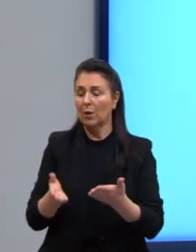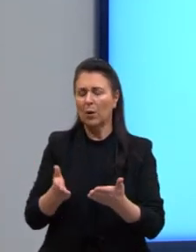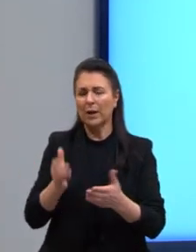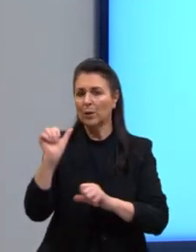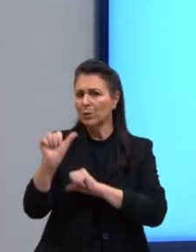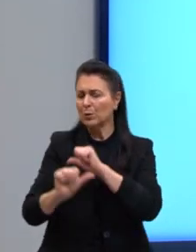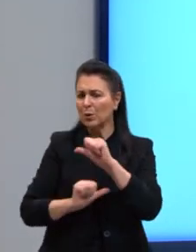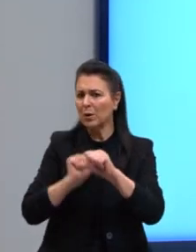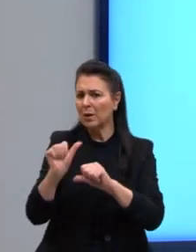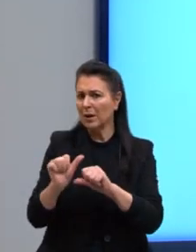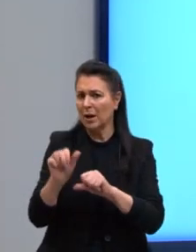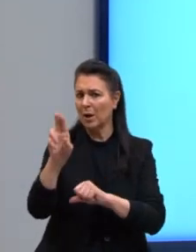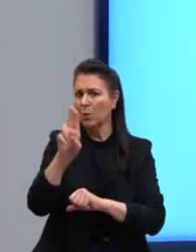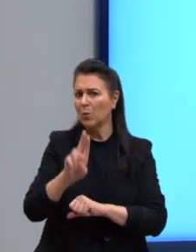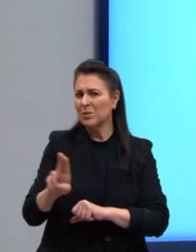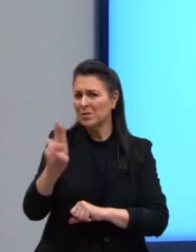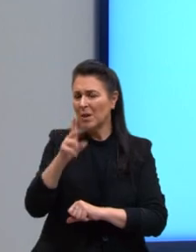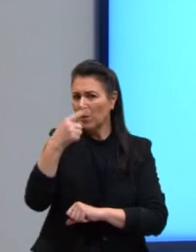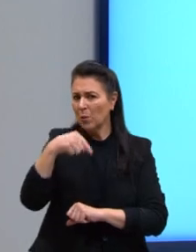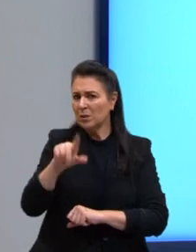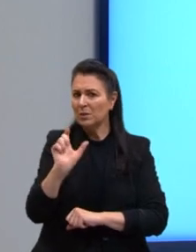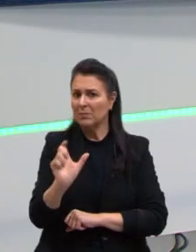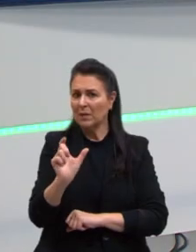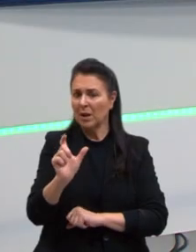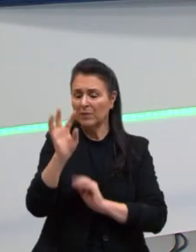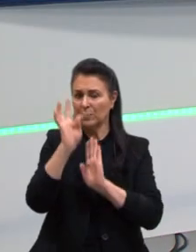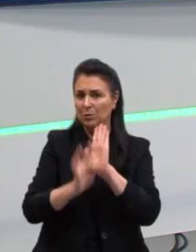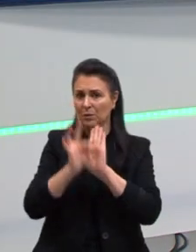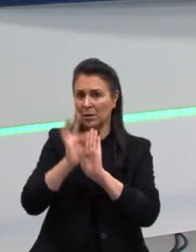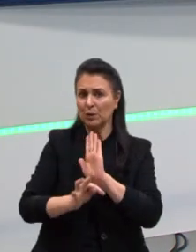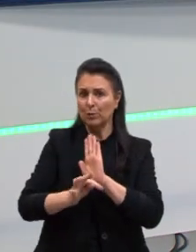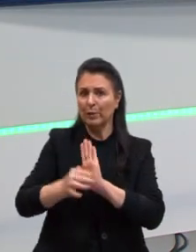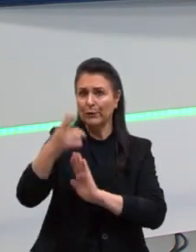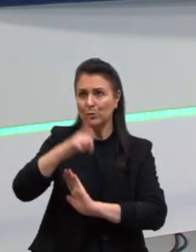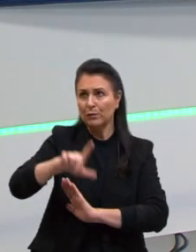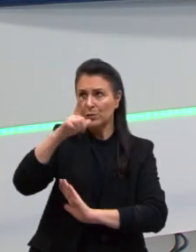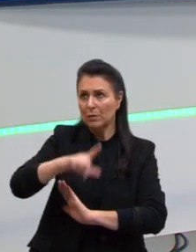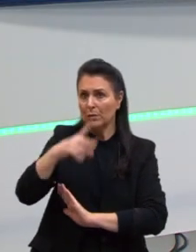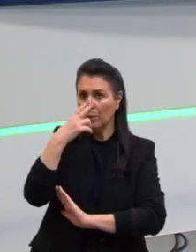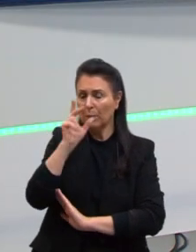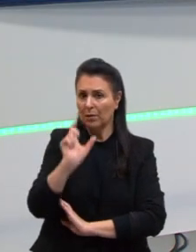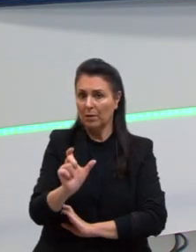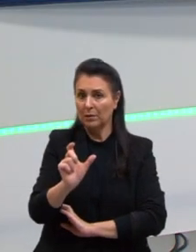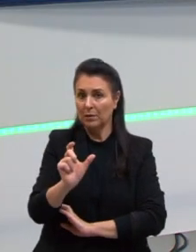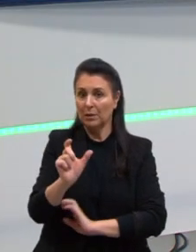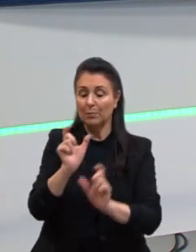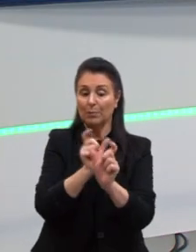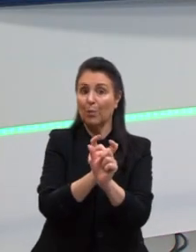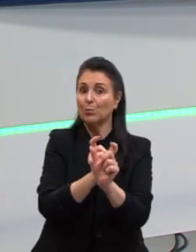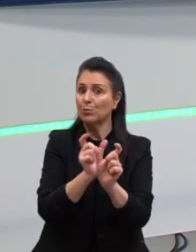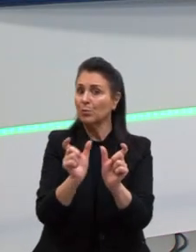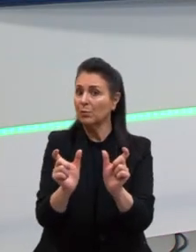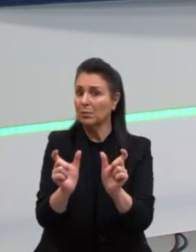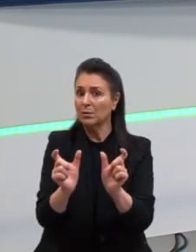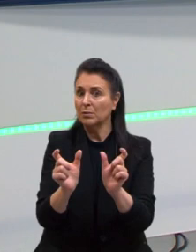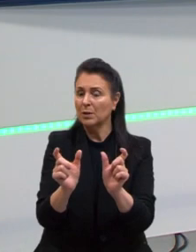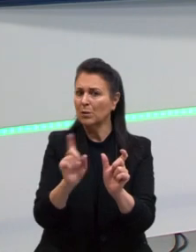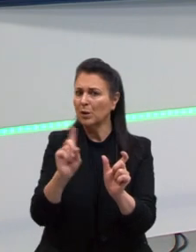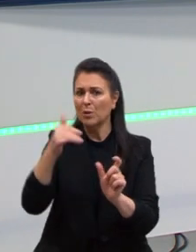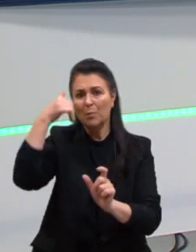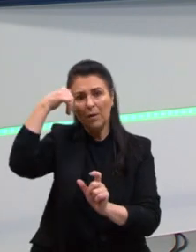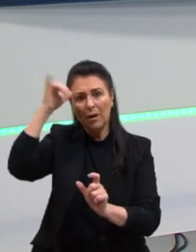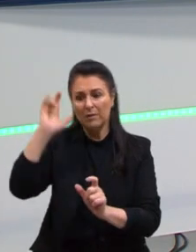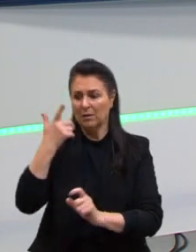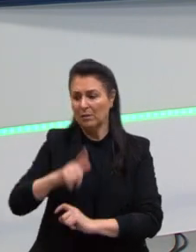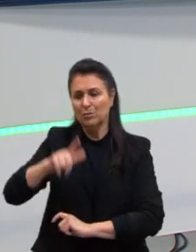as mesmas palavras, eu não devo ao longo do texto para evitar essa repetição, mas os sinônimos não servem só para evitar